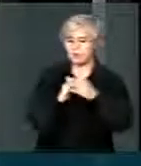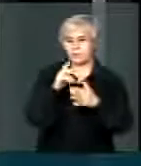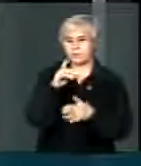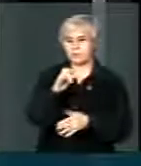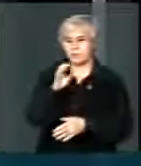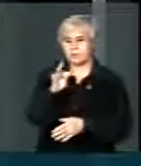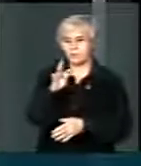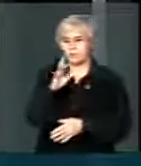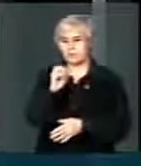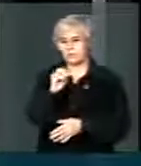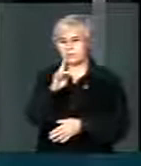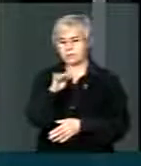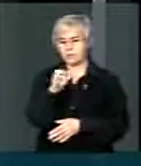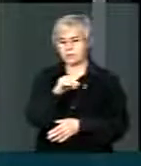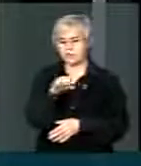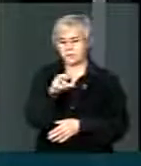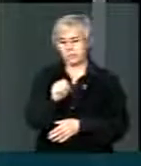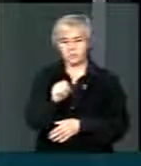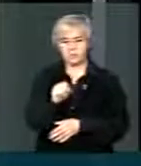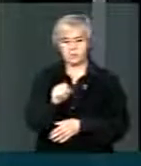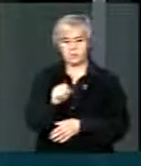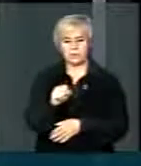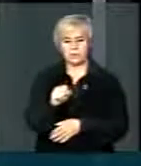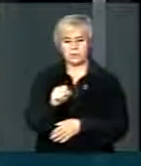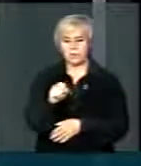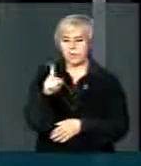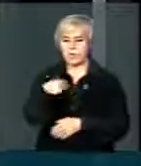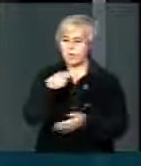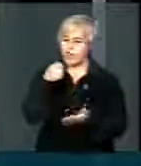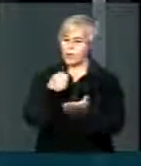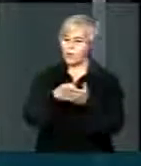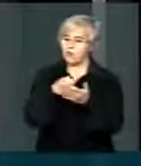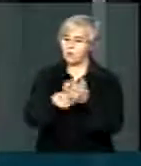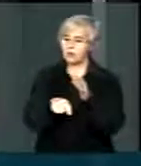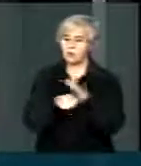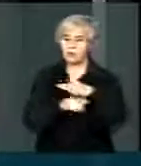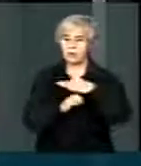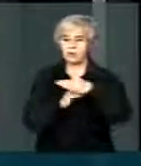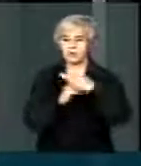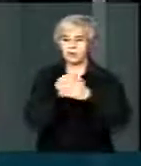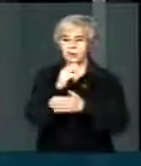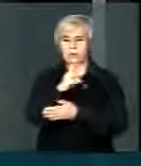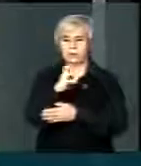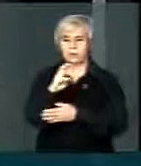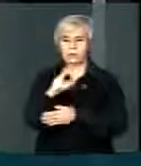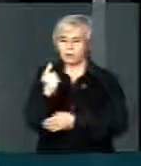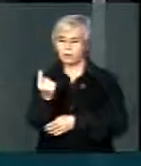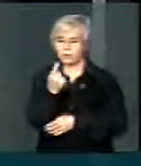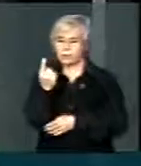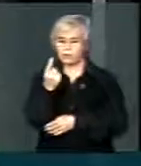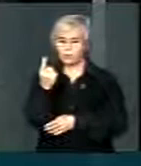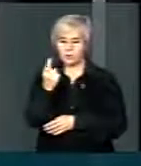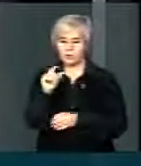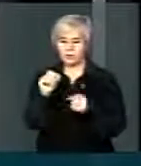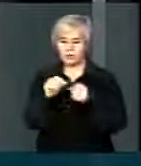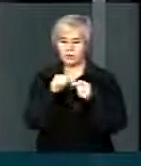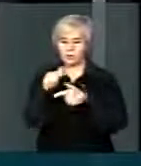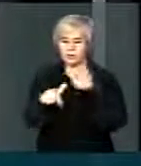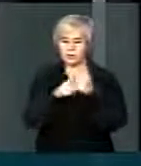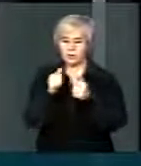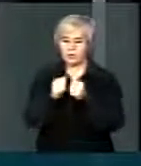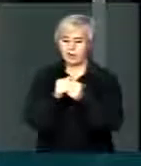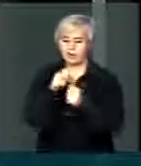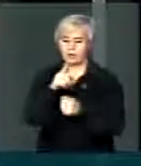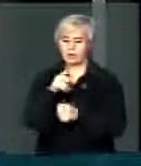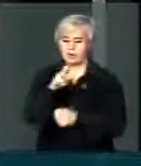fornecedores é eliminar a obrigatoriedade da Petrobras a ser operadora única do pré-sal e voltar